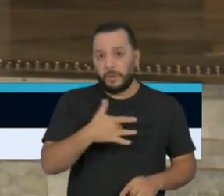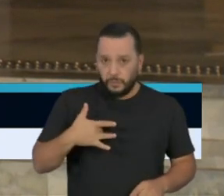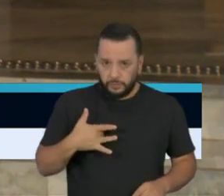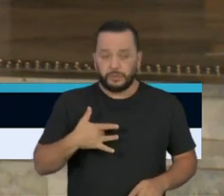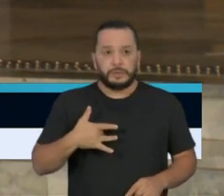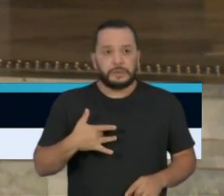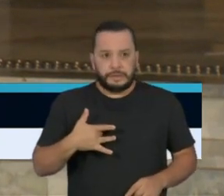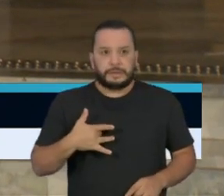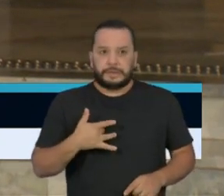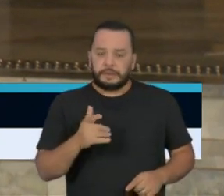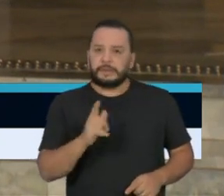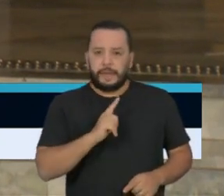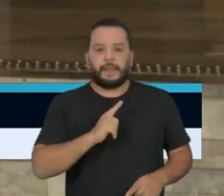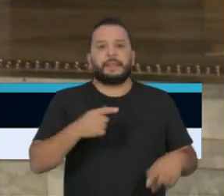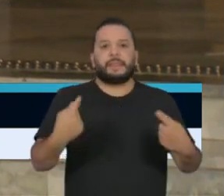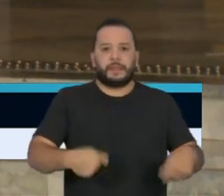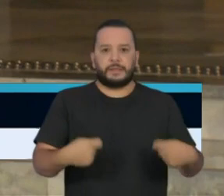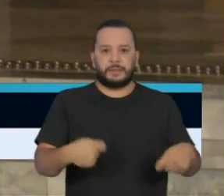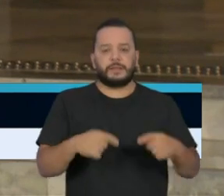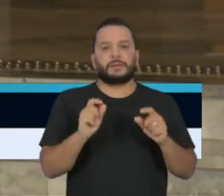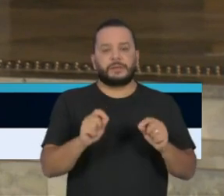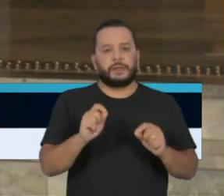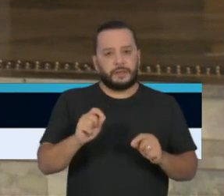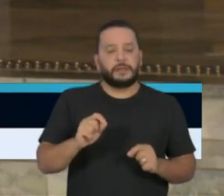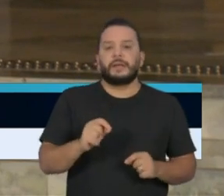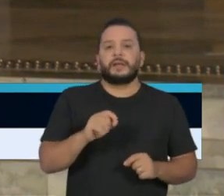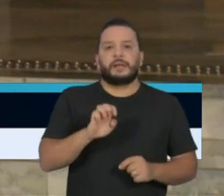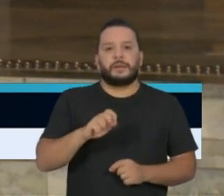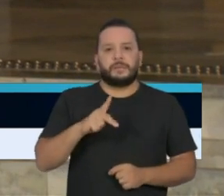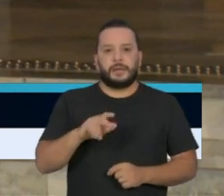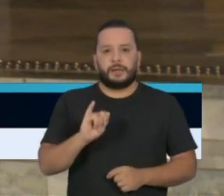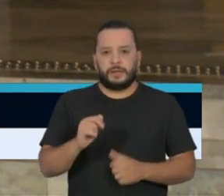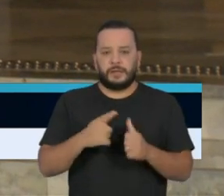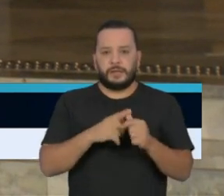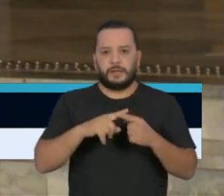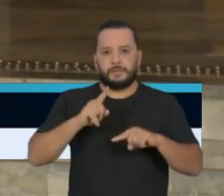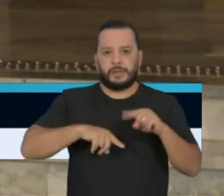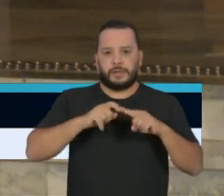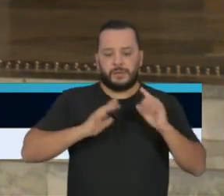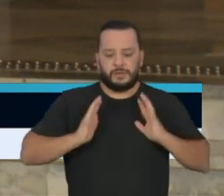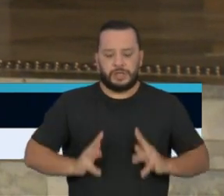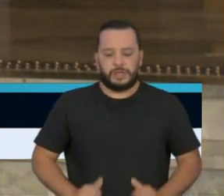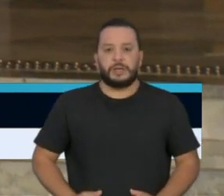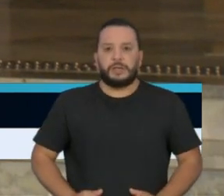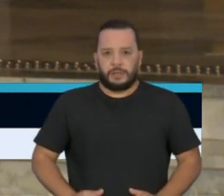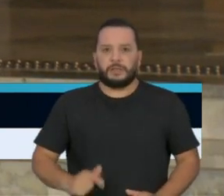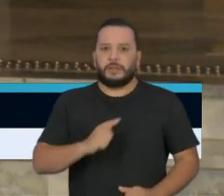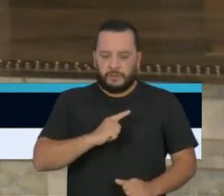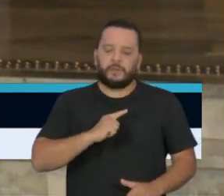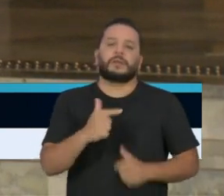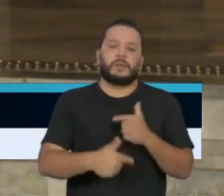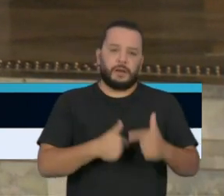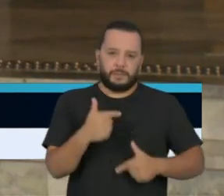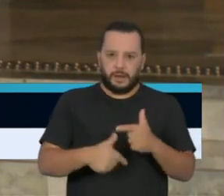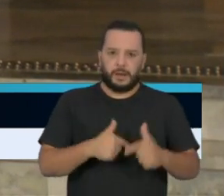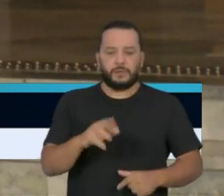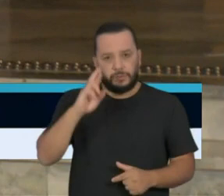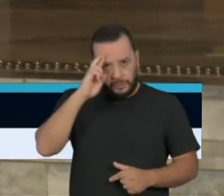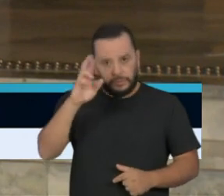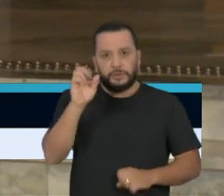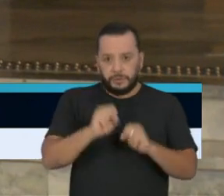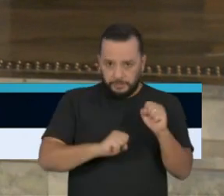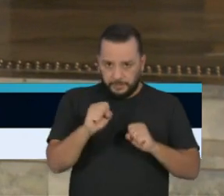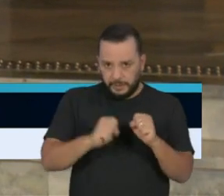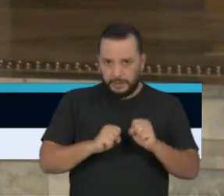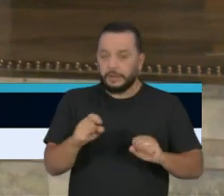Ainda temos uma grande necessidade, em especial de EPIs, kits de higiene. Houve um grande trabalho realizado por empresas, inclusive,